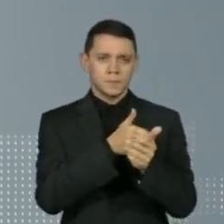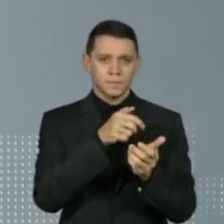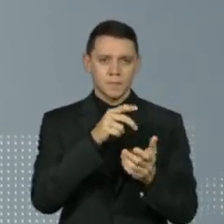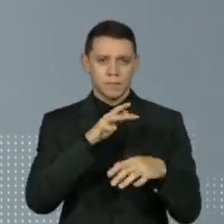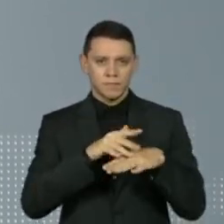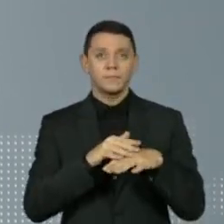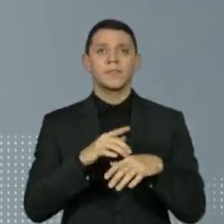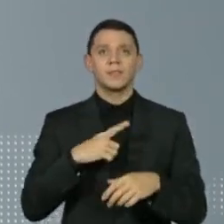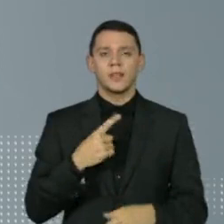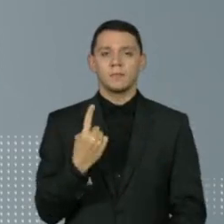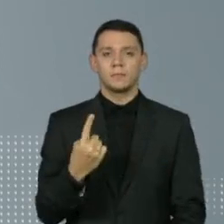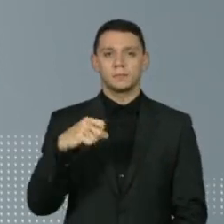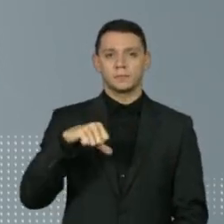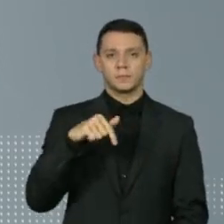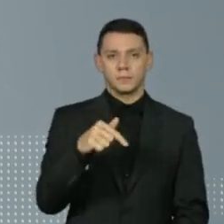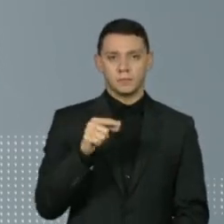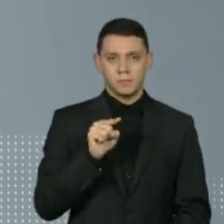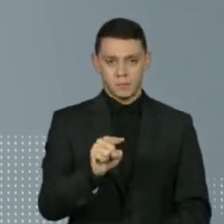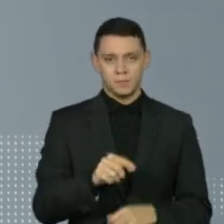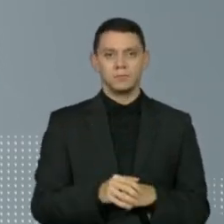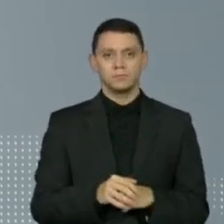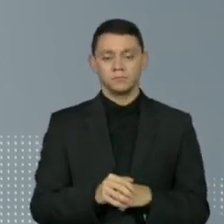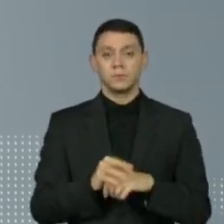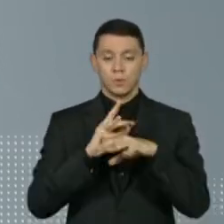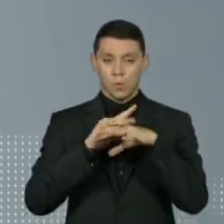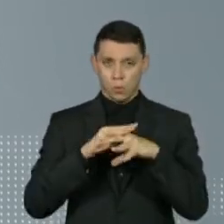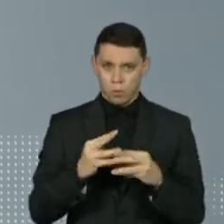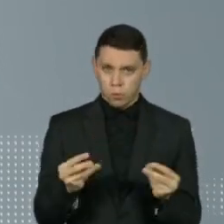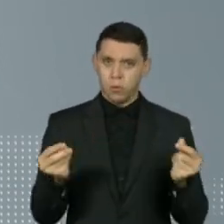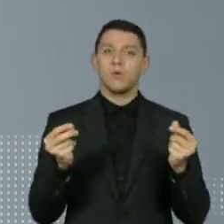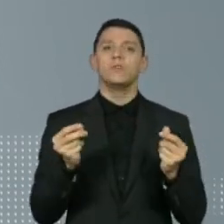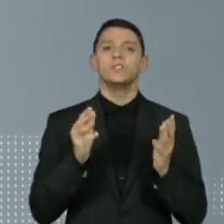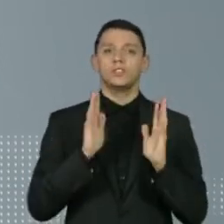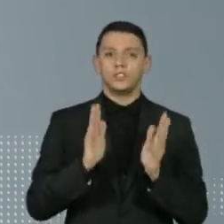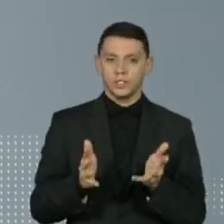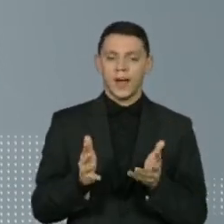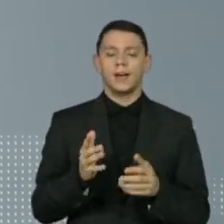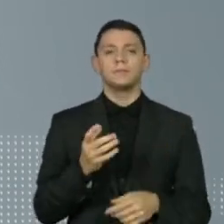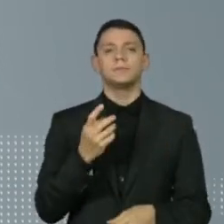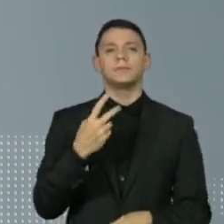mil. Já os recuperados, segundo o Ministério da Saúde, são mais de 21 milhões.